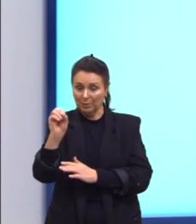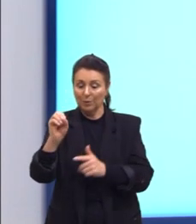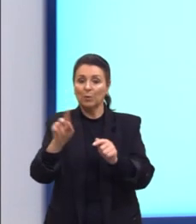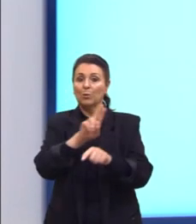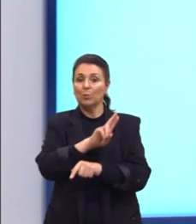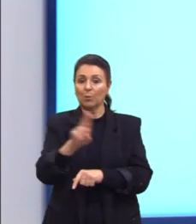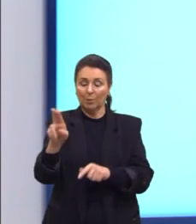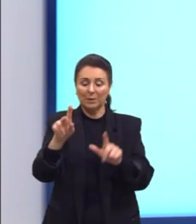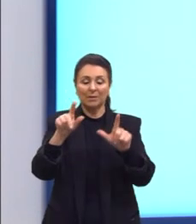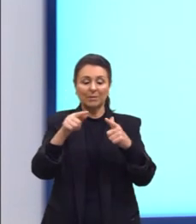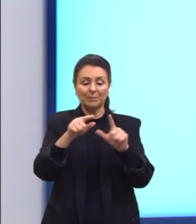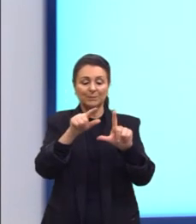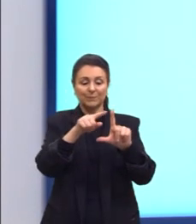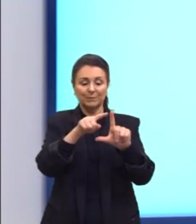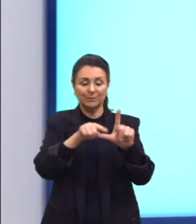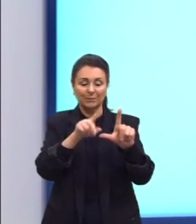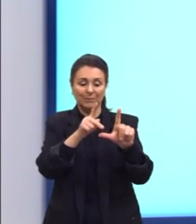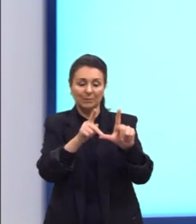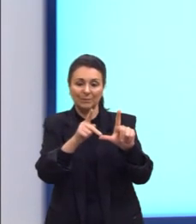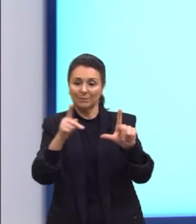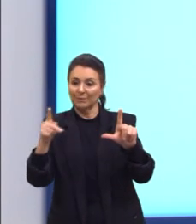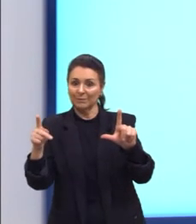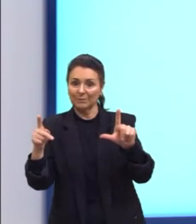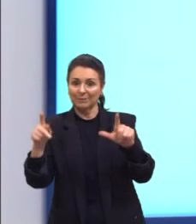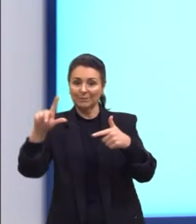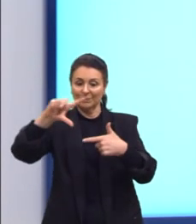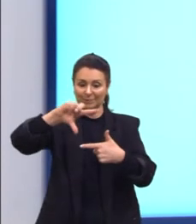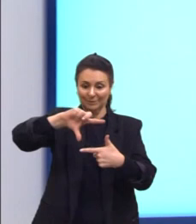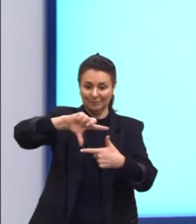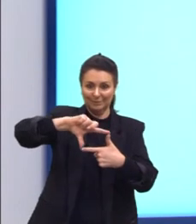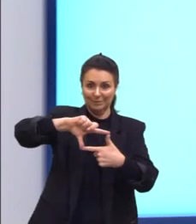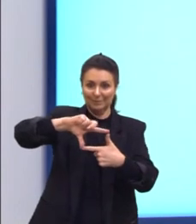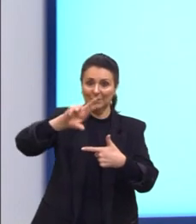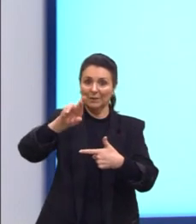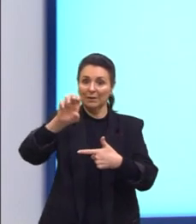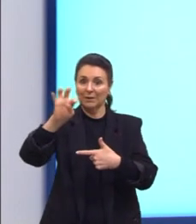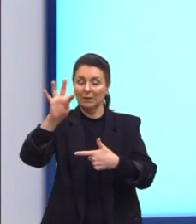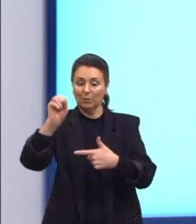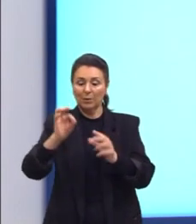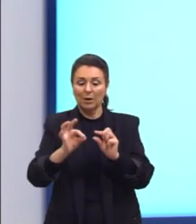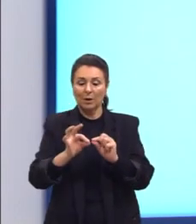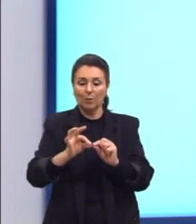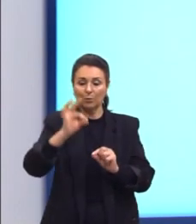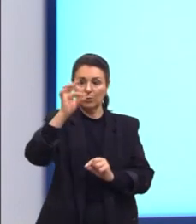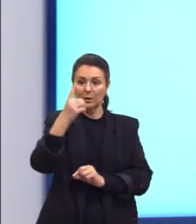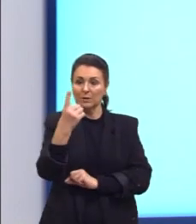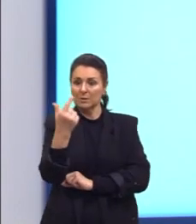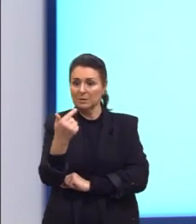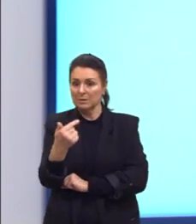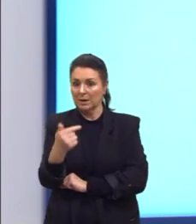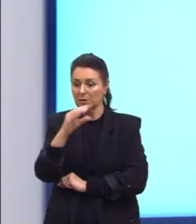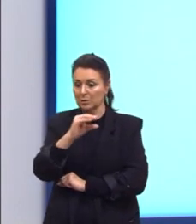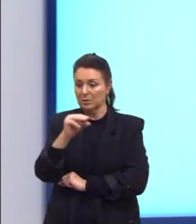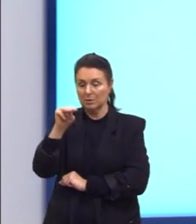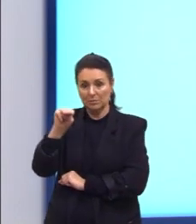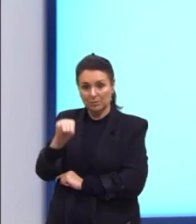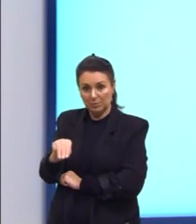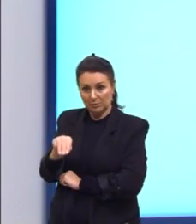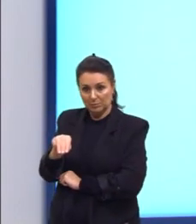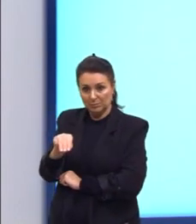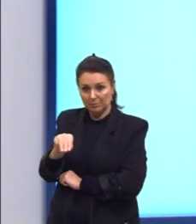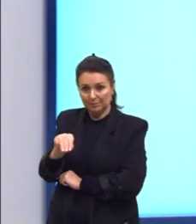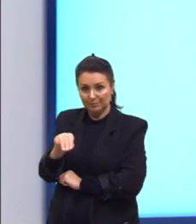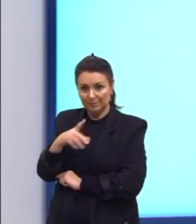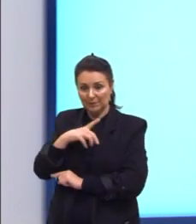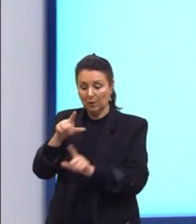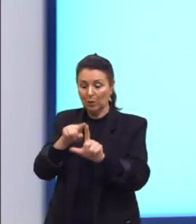paralelepípedo reto retângulo. A altura, então, aqui de 17 centímetros, forma